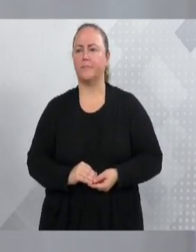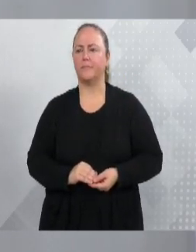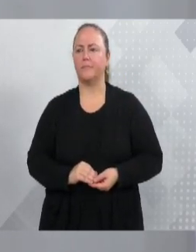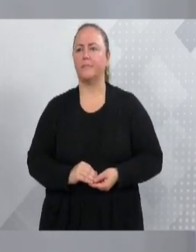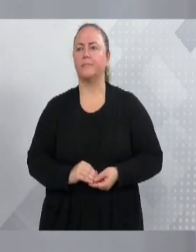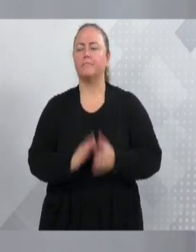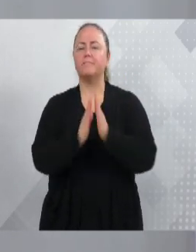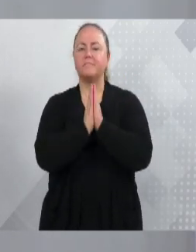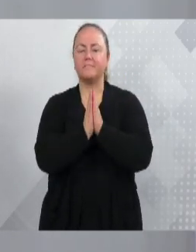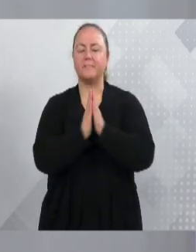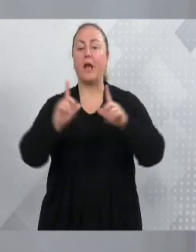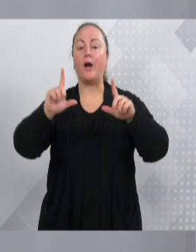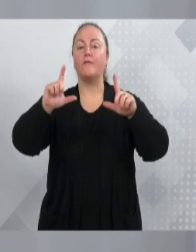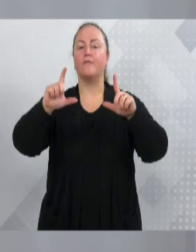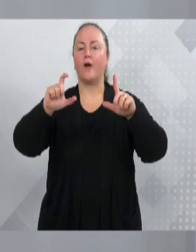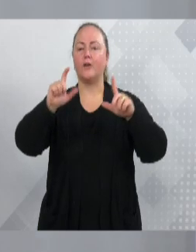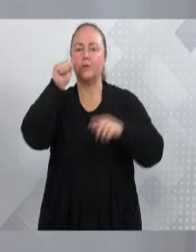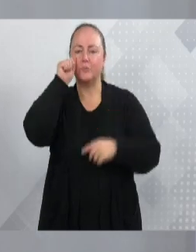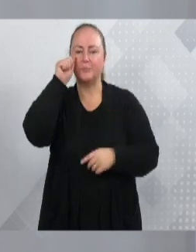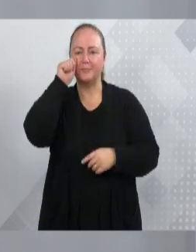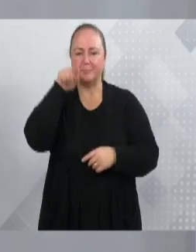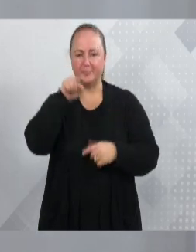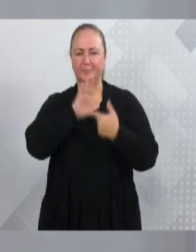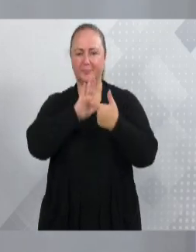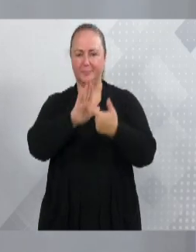Por favor, Arice, se você puder nos auxiliar.